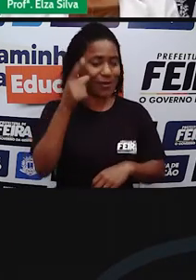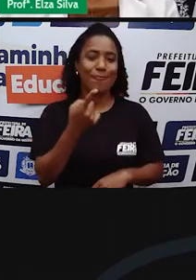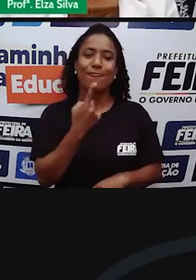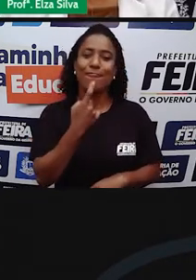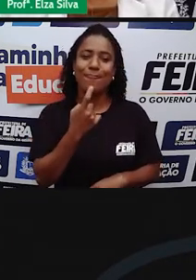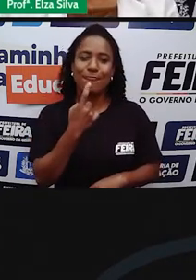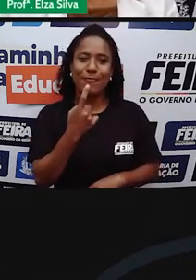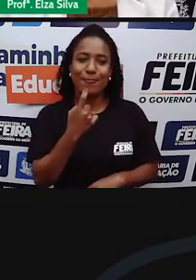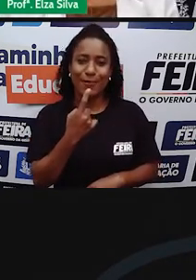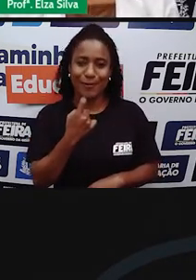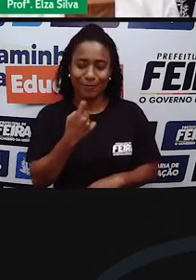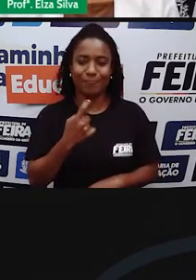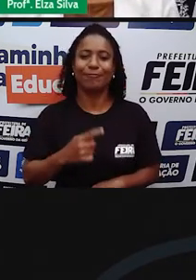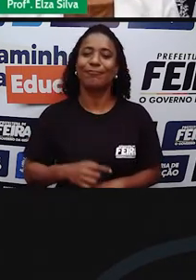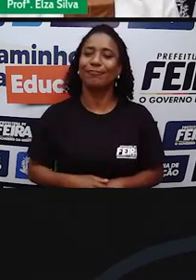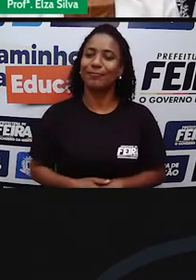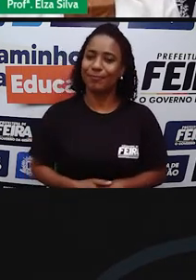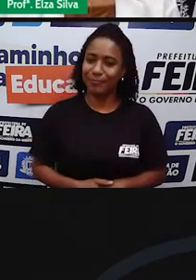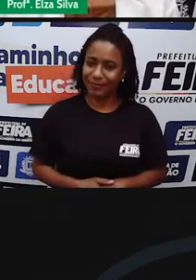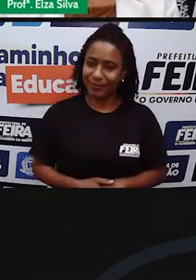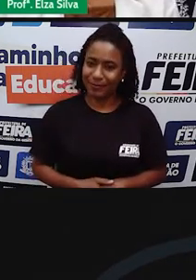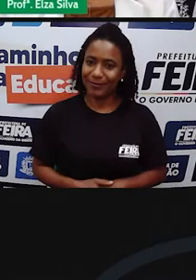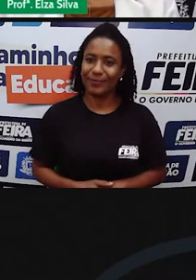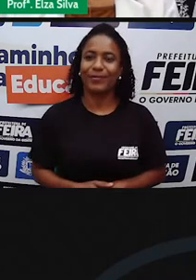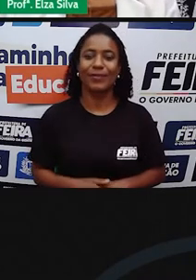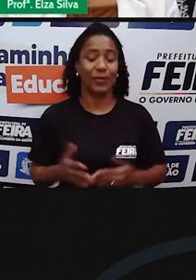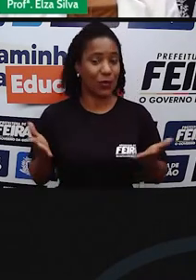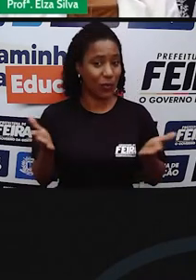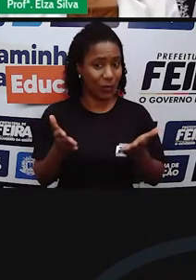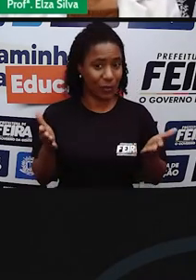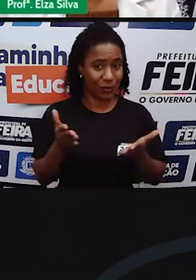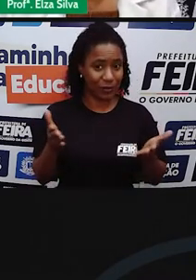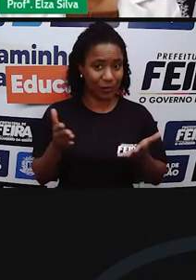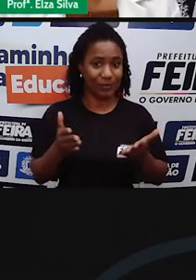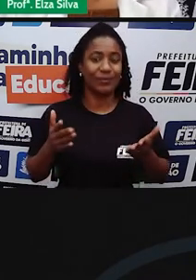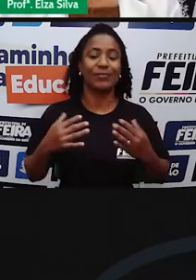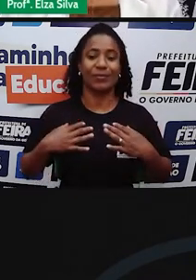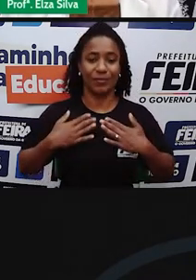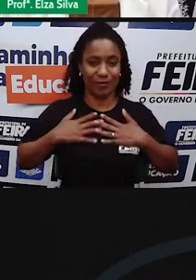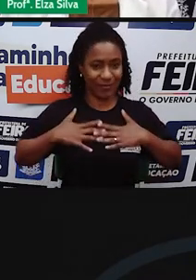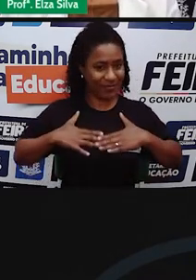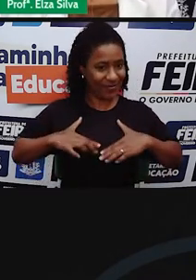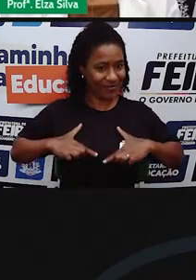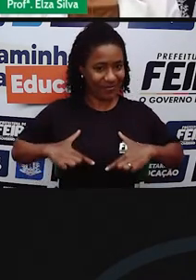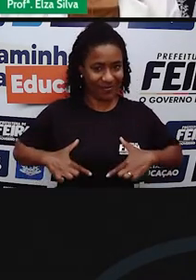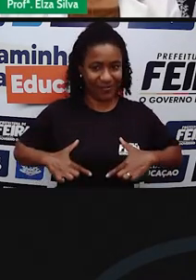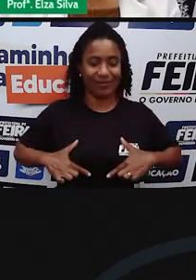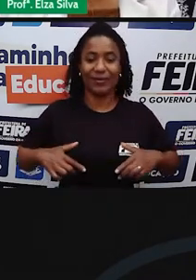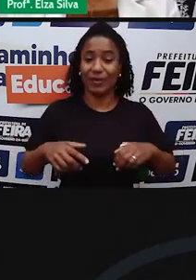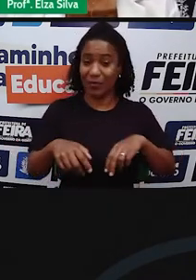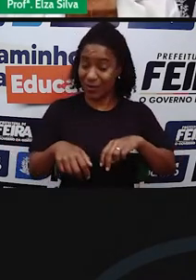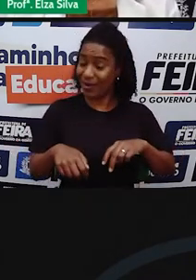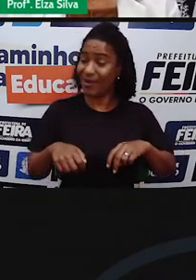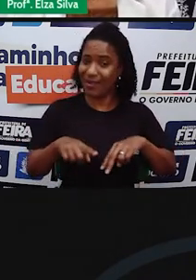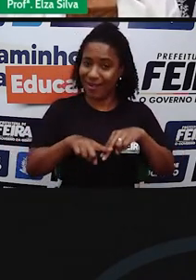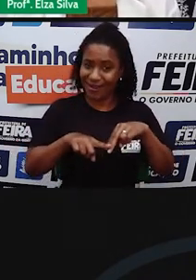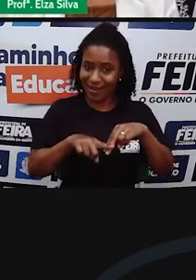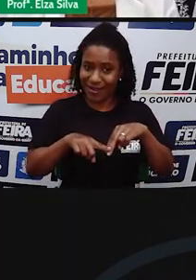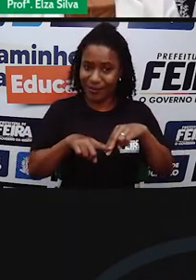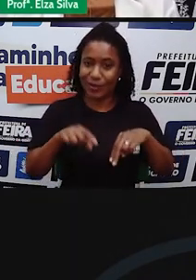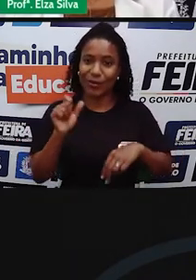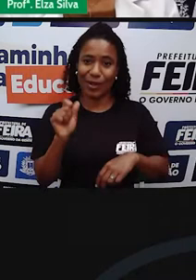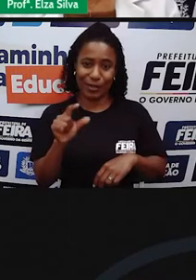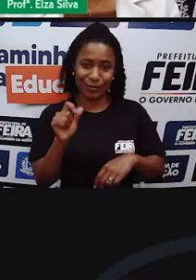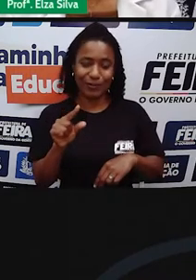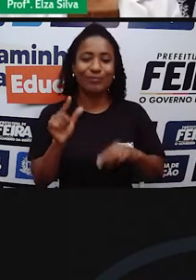vermelha. Eu hoje estou vestindo uma camiseta nude, calças de tecido azul e